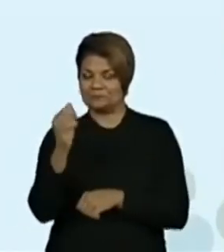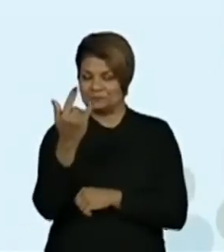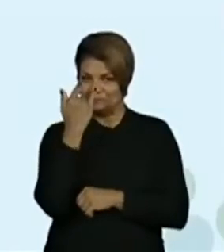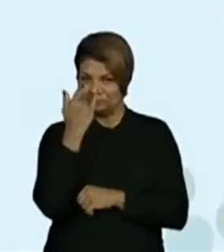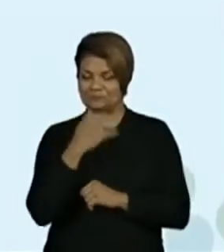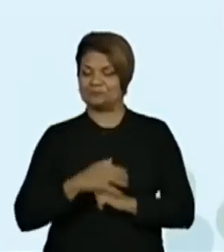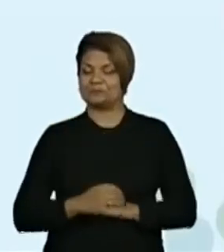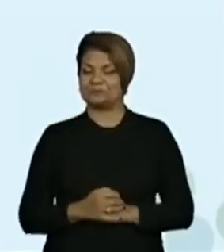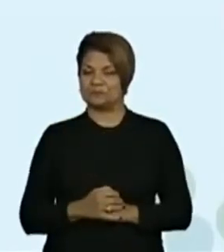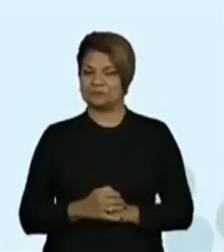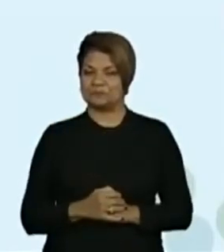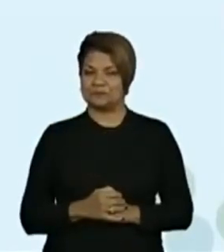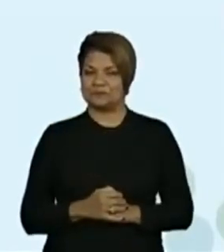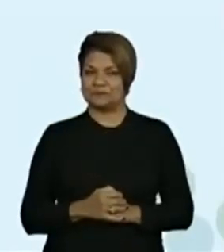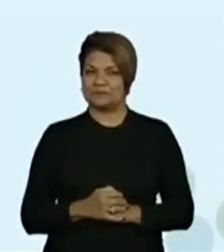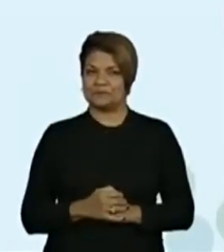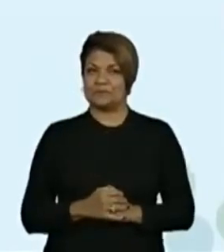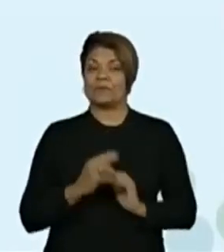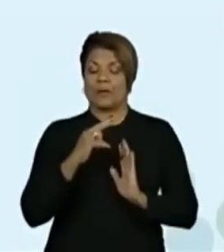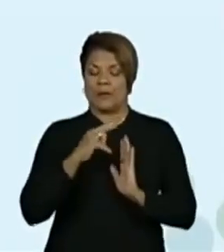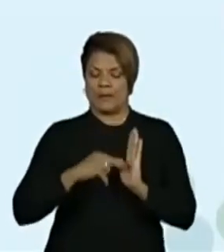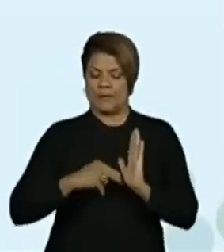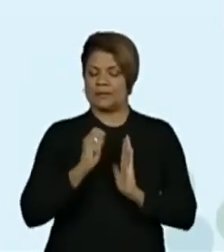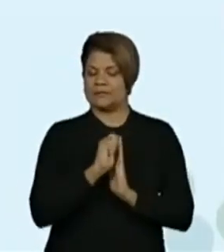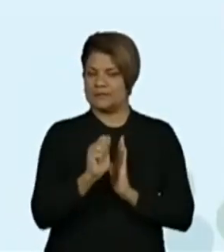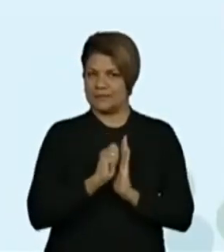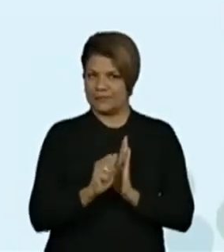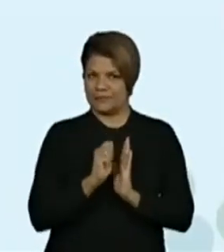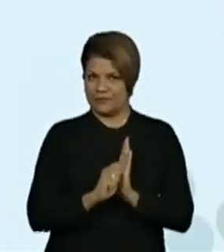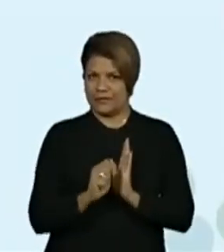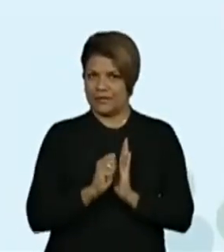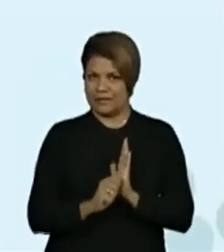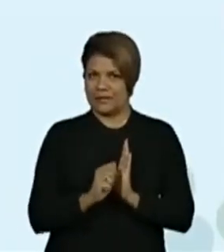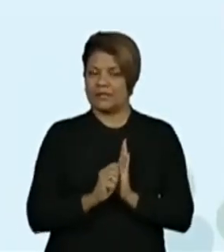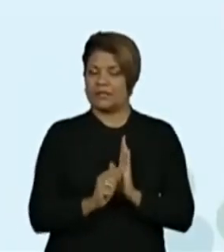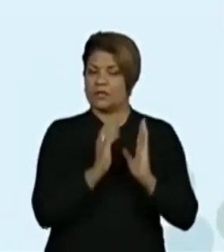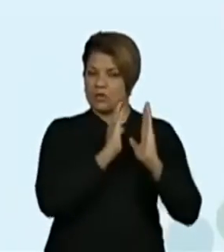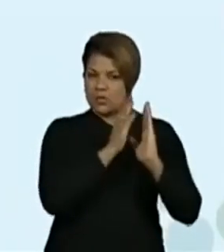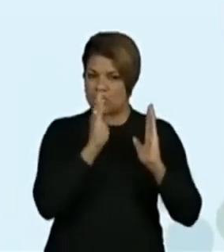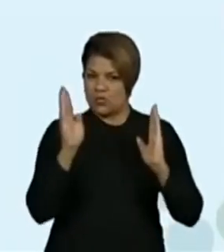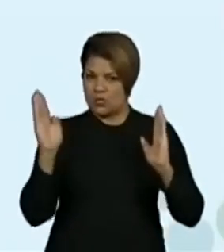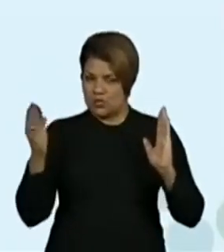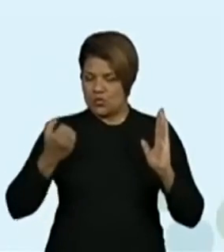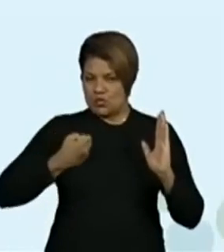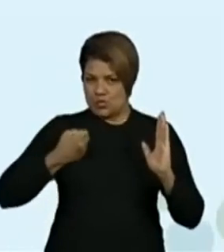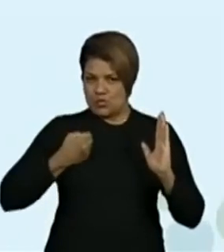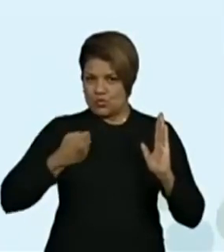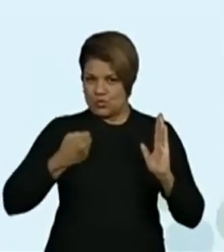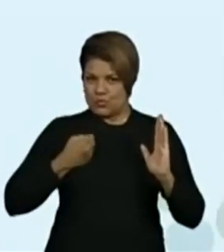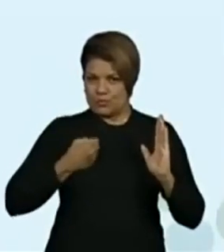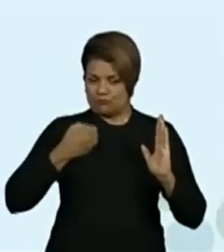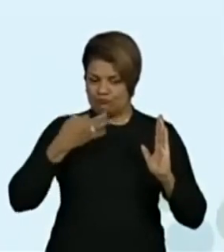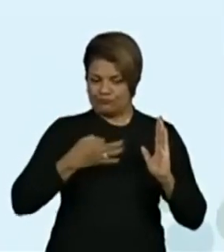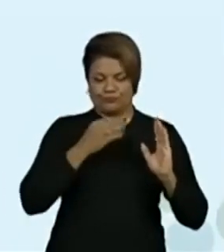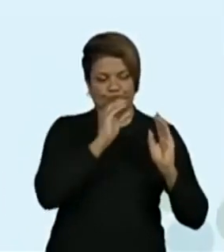destacar. Ler, escrever e ordenar números naturais,